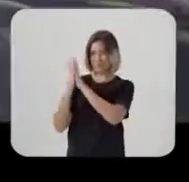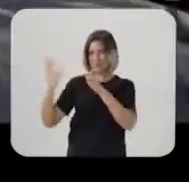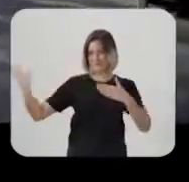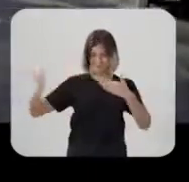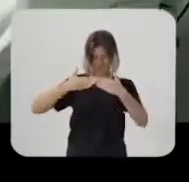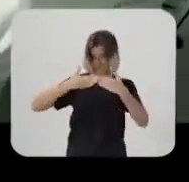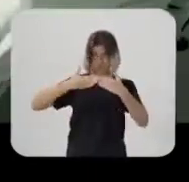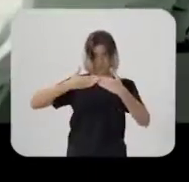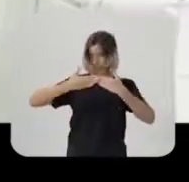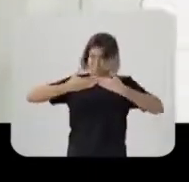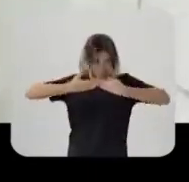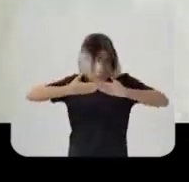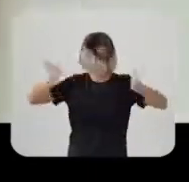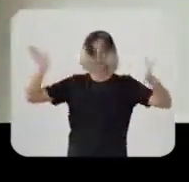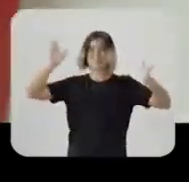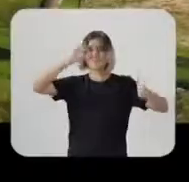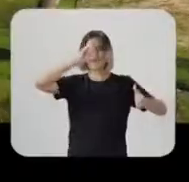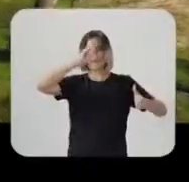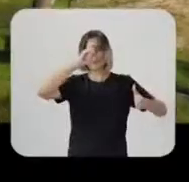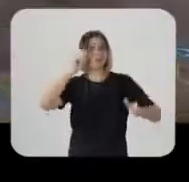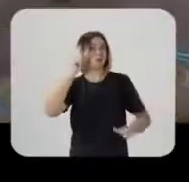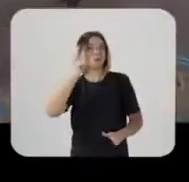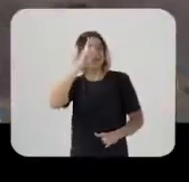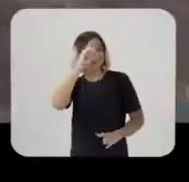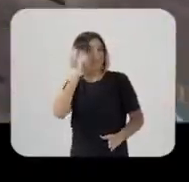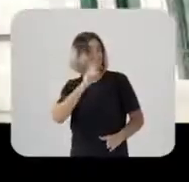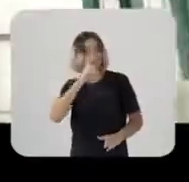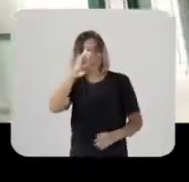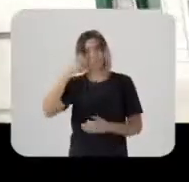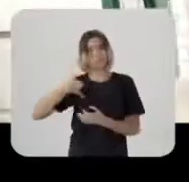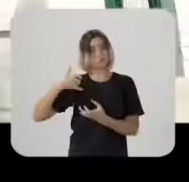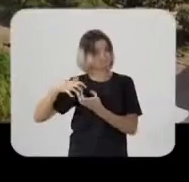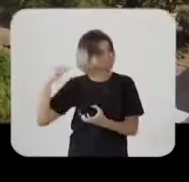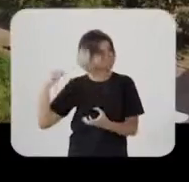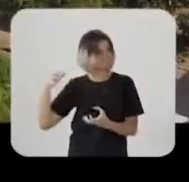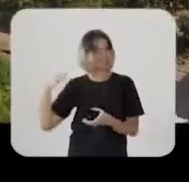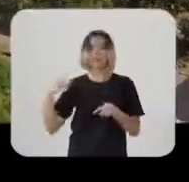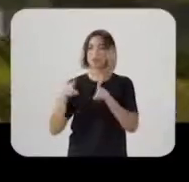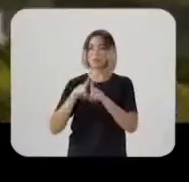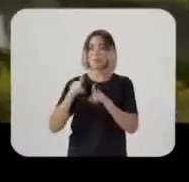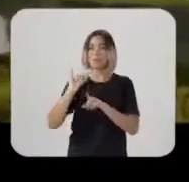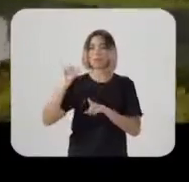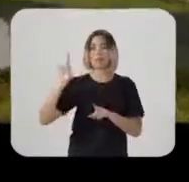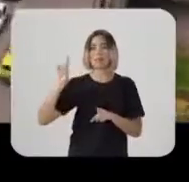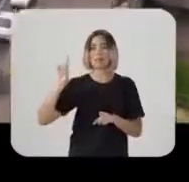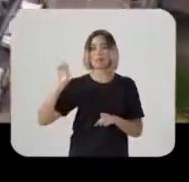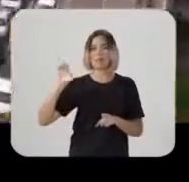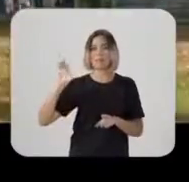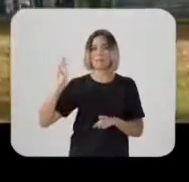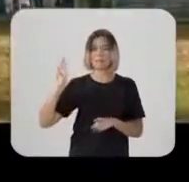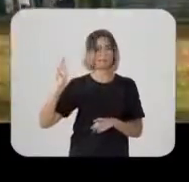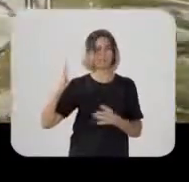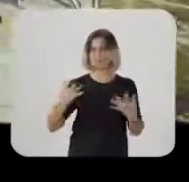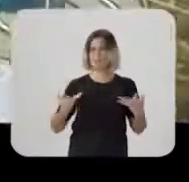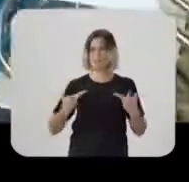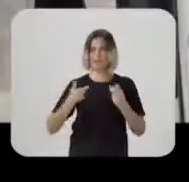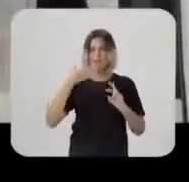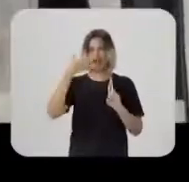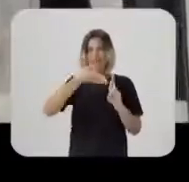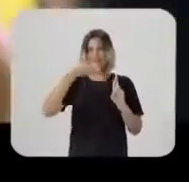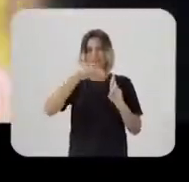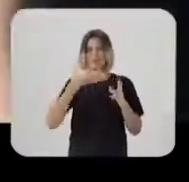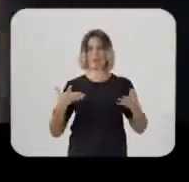o Recife não fecha hospital, ele abre. Como o da mulher e o da pessoa idosa. E no IDEB também da chuva.